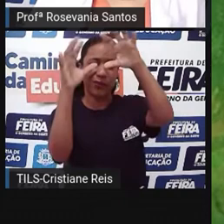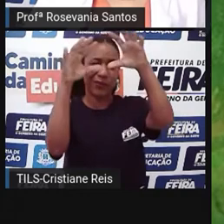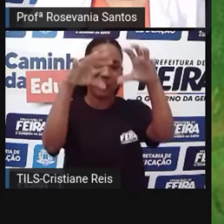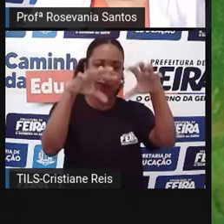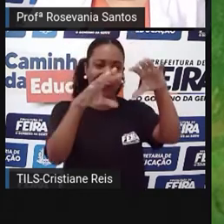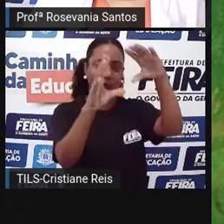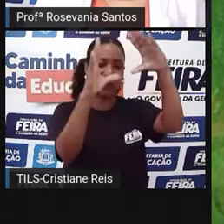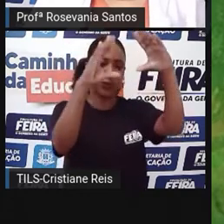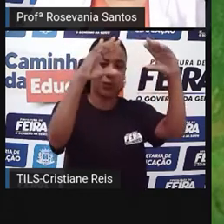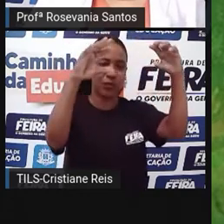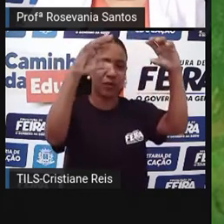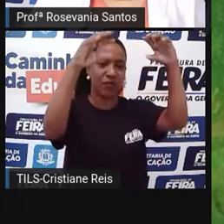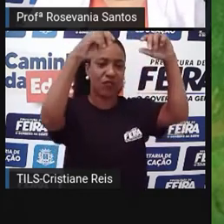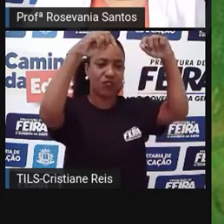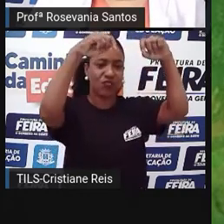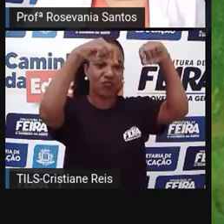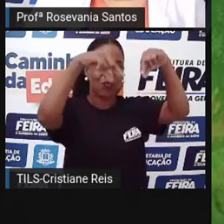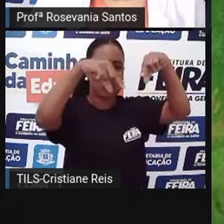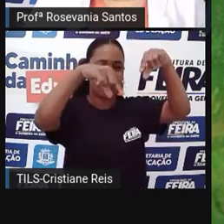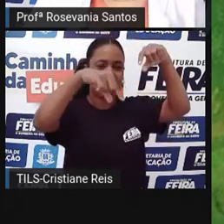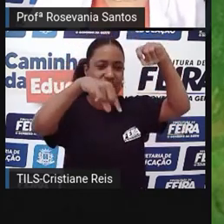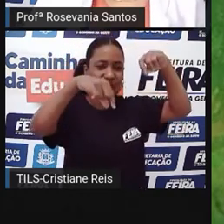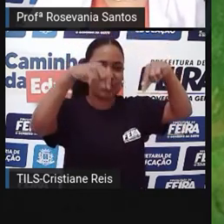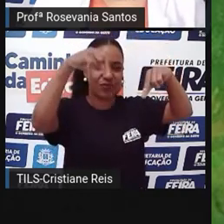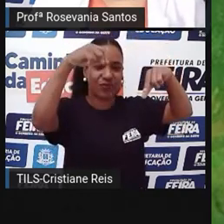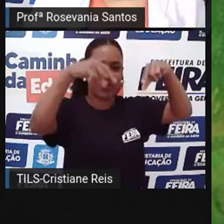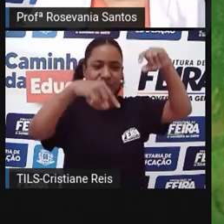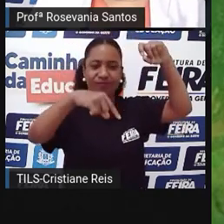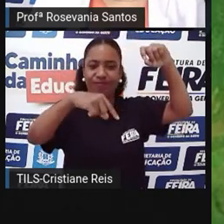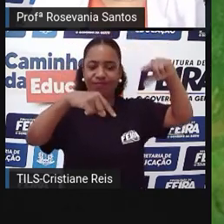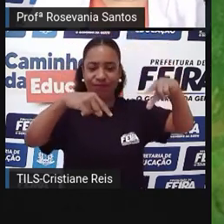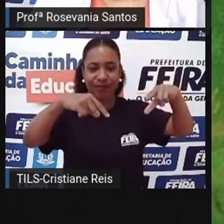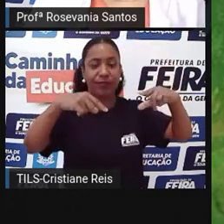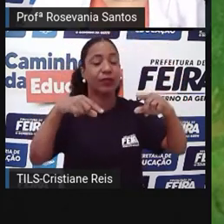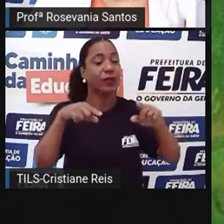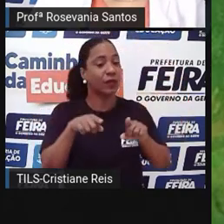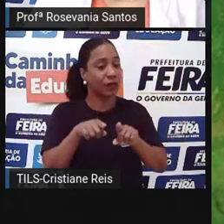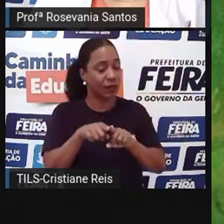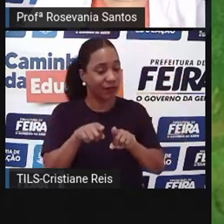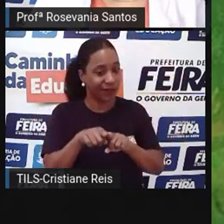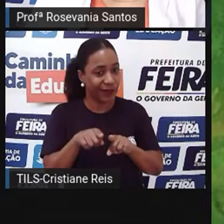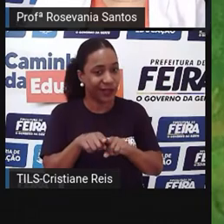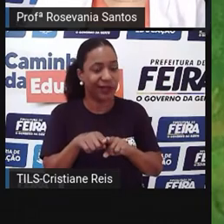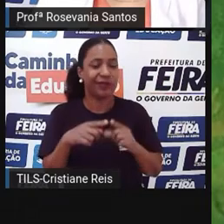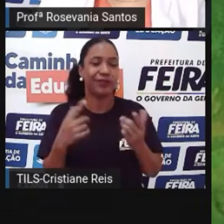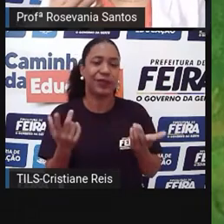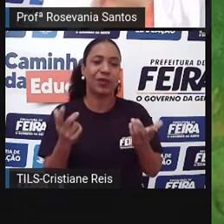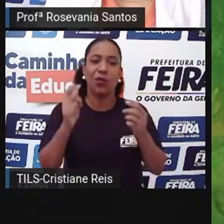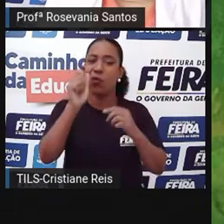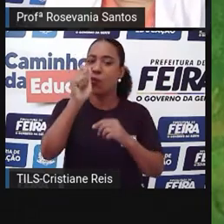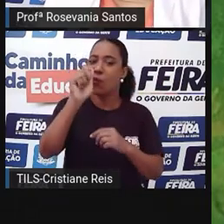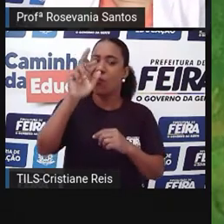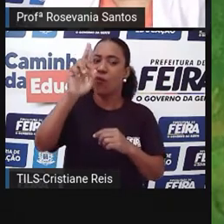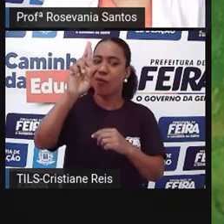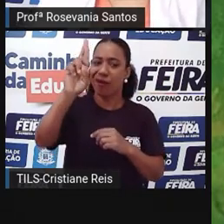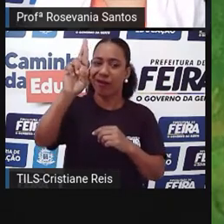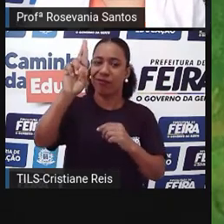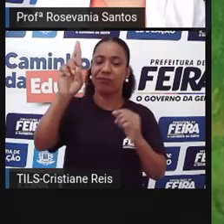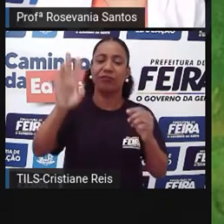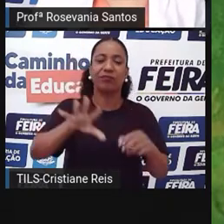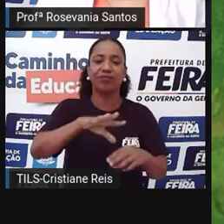os diversos fatores atmosféricos que a gente tem aqui, como a questão, né, da baixa umidade do ar, já que a gente já tá, já,